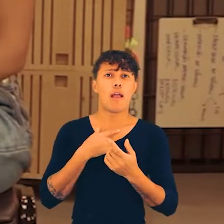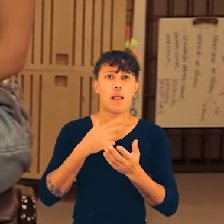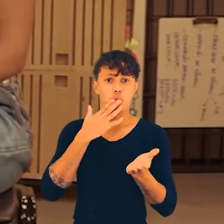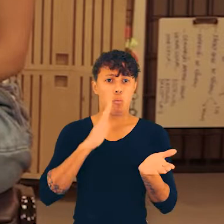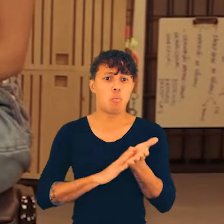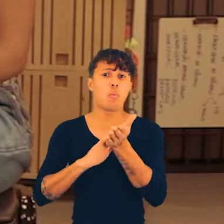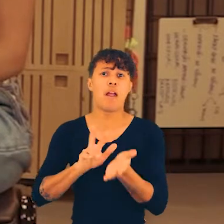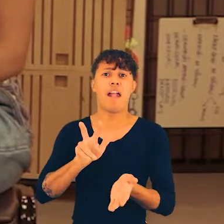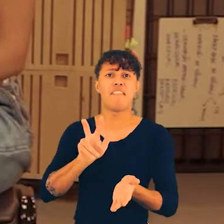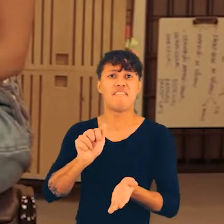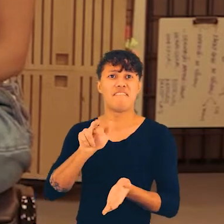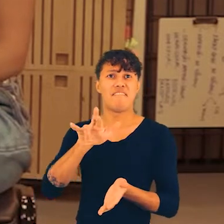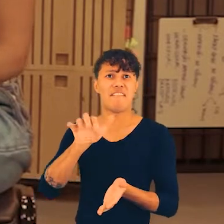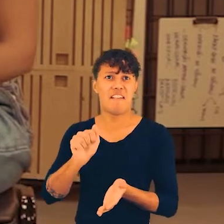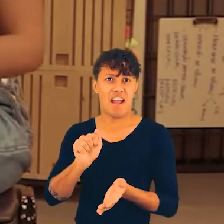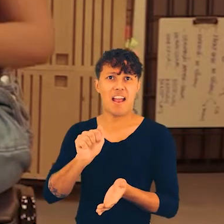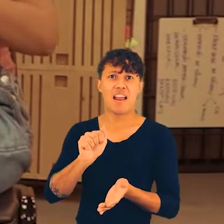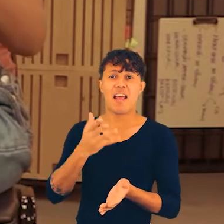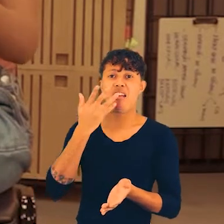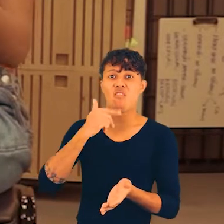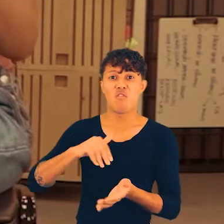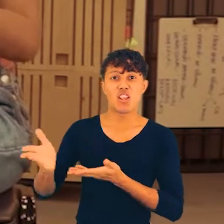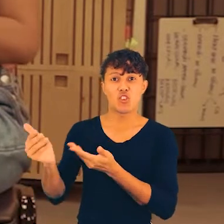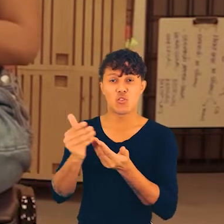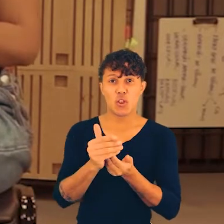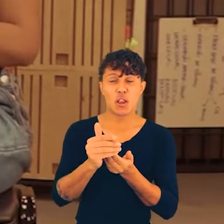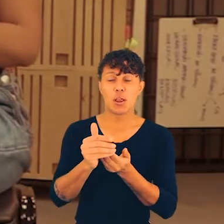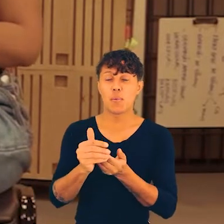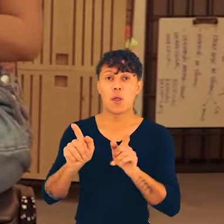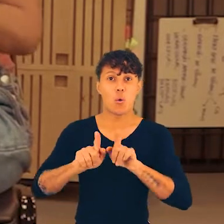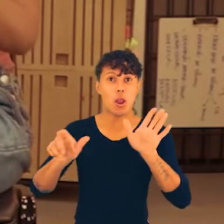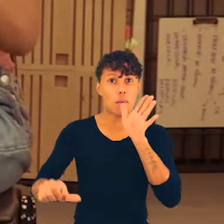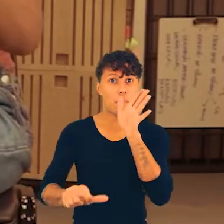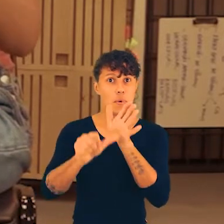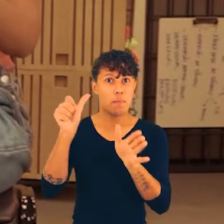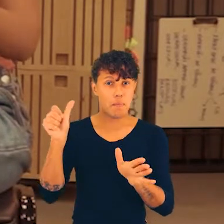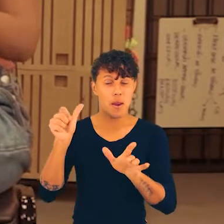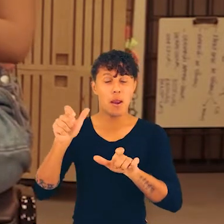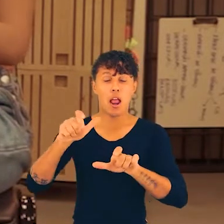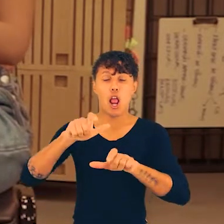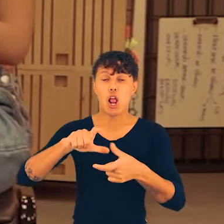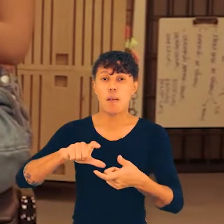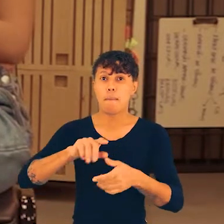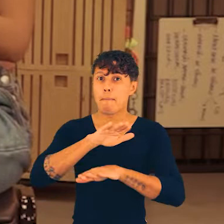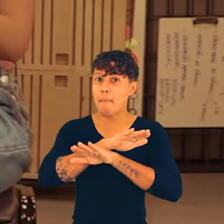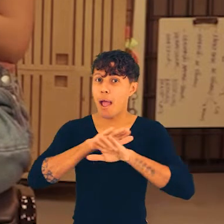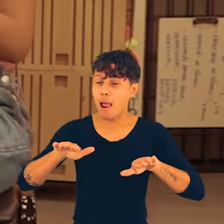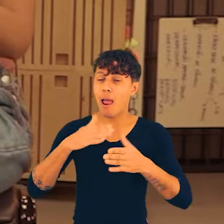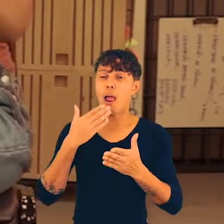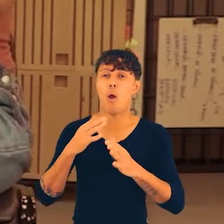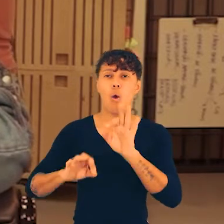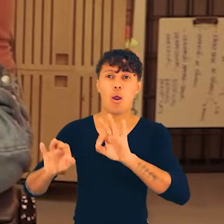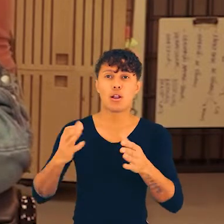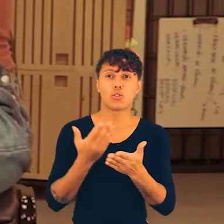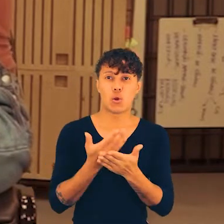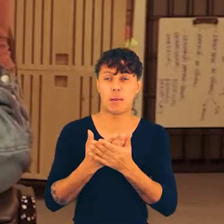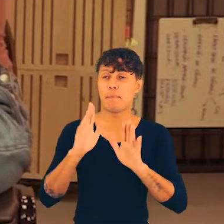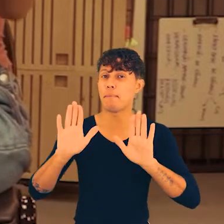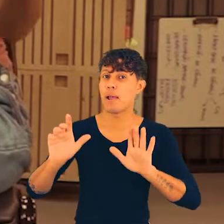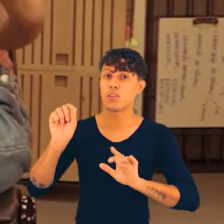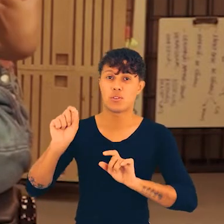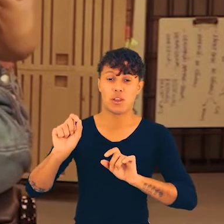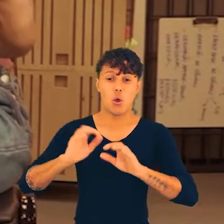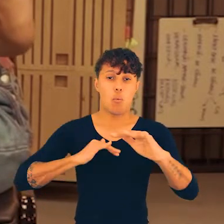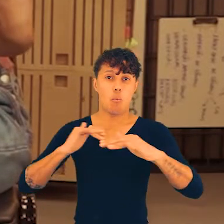com pedido na vara da infância e da juventude, o que fez Guarulhos ser a primeira cidade a suspender a reorganização escolar. Então, veja, um debate que